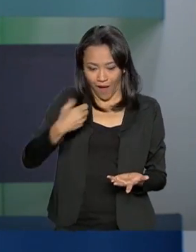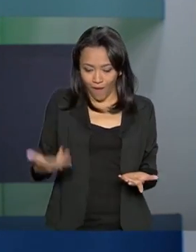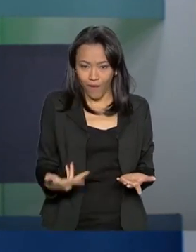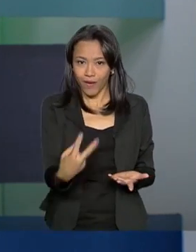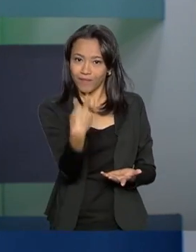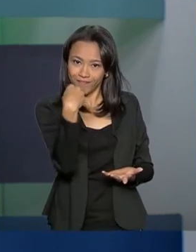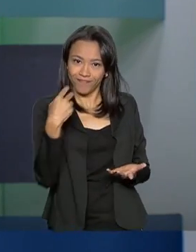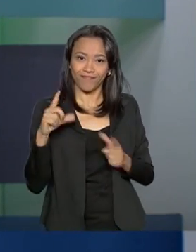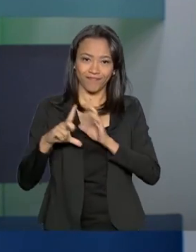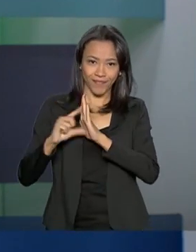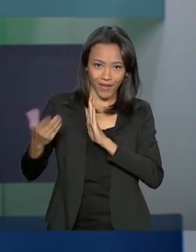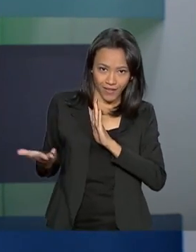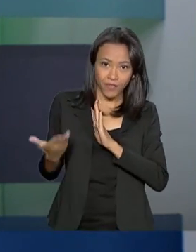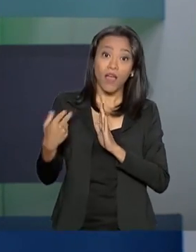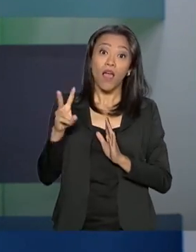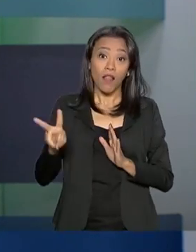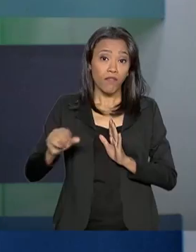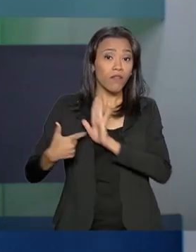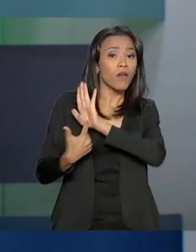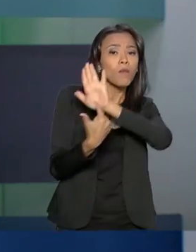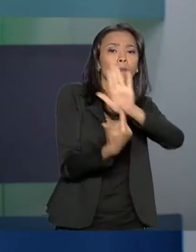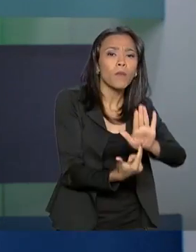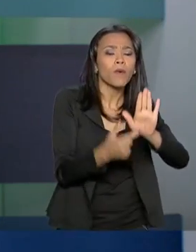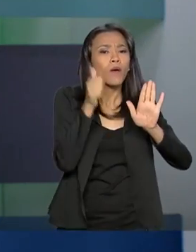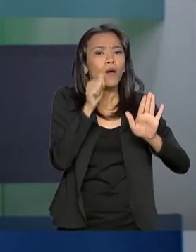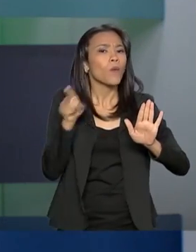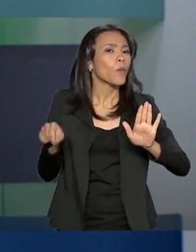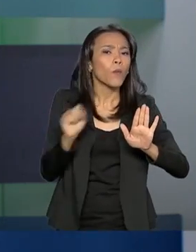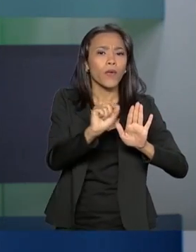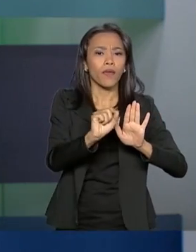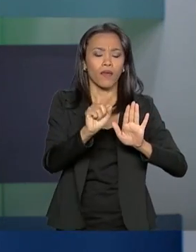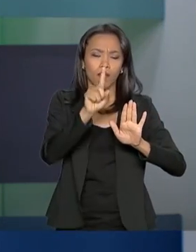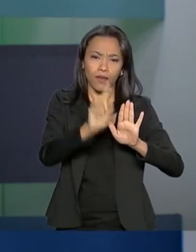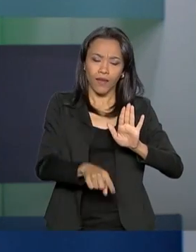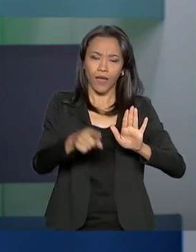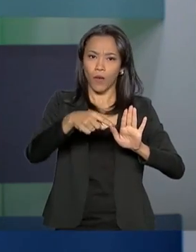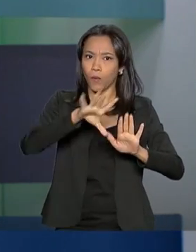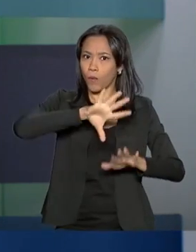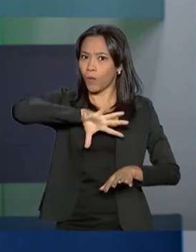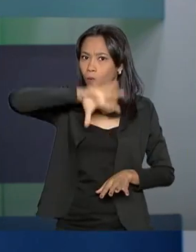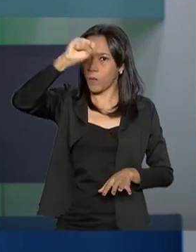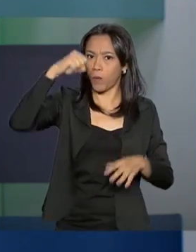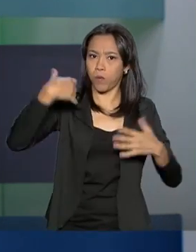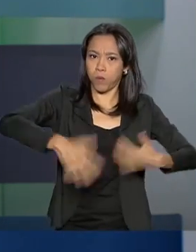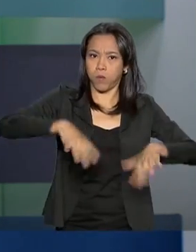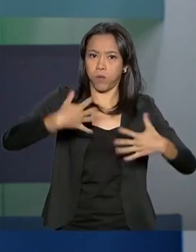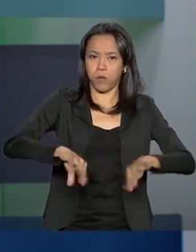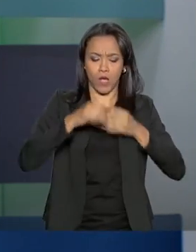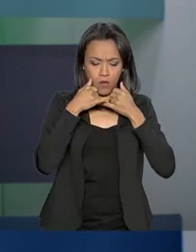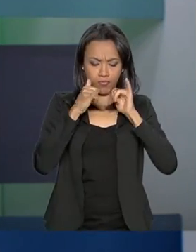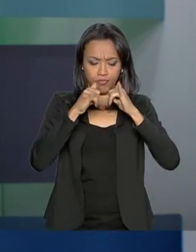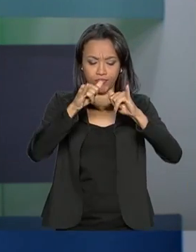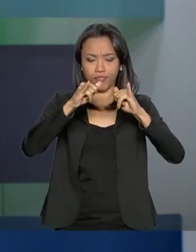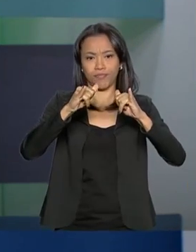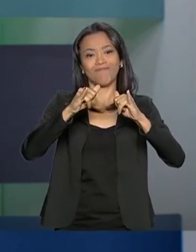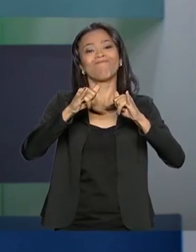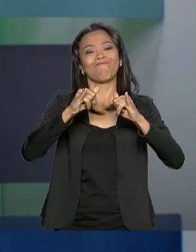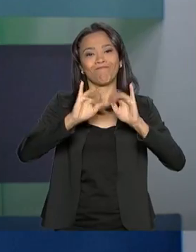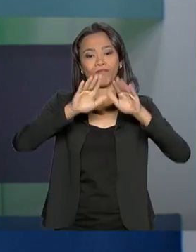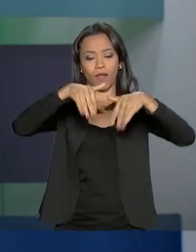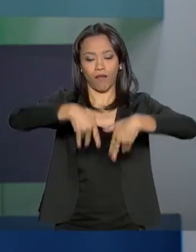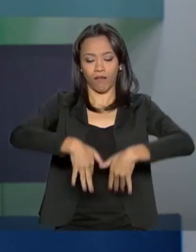do Palácio Planalto. Ela vai mostrar para a gente que, além de ser recordista mundial de geração de energia limpa e